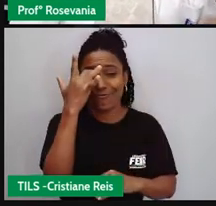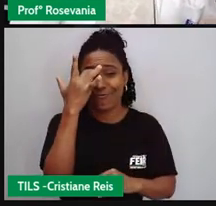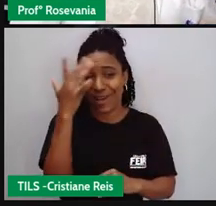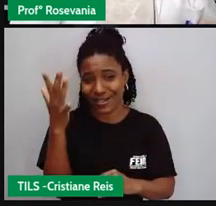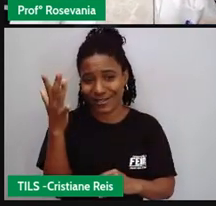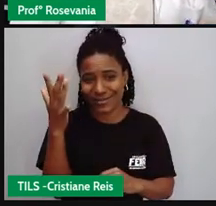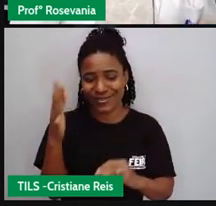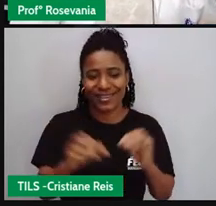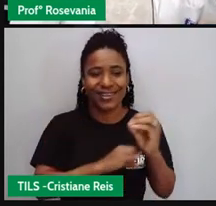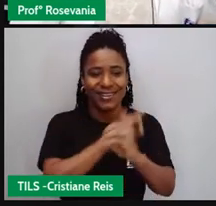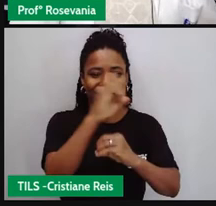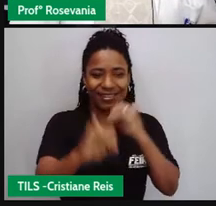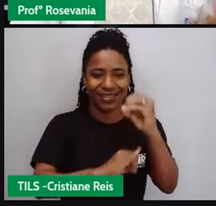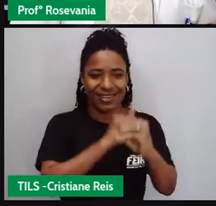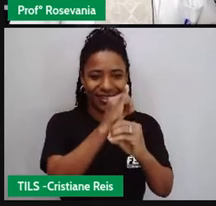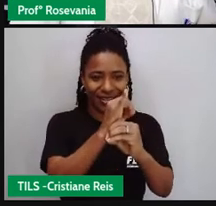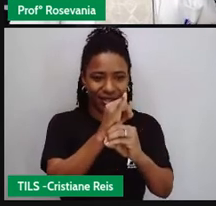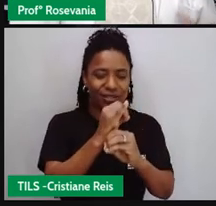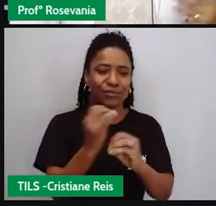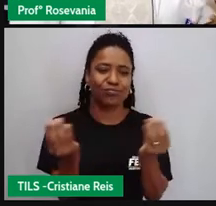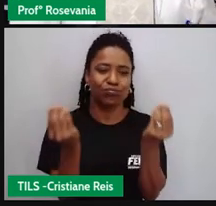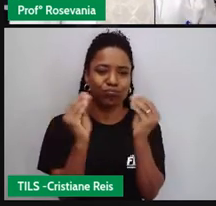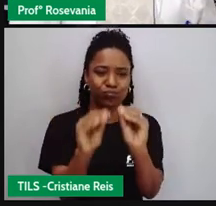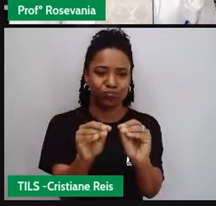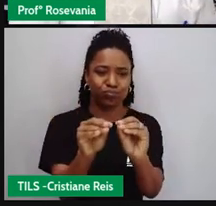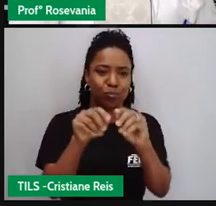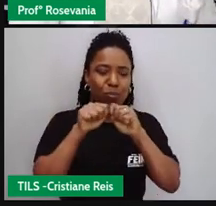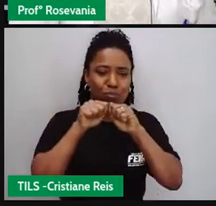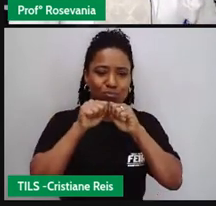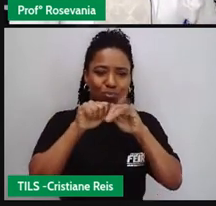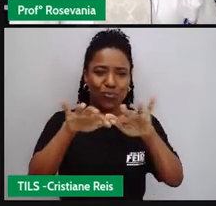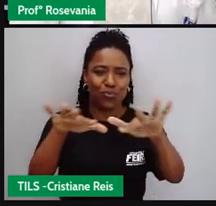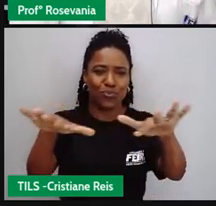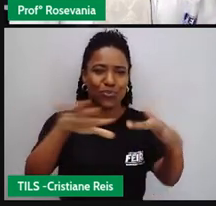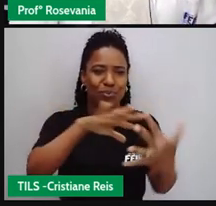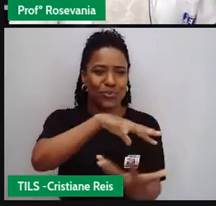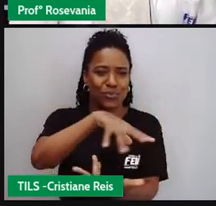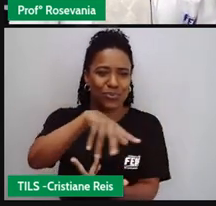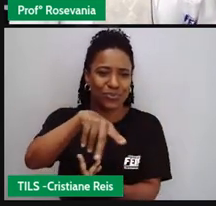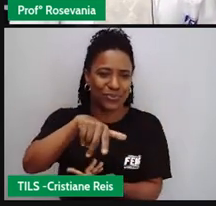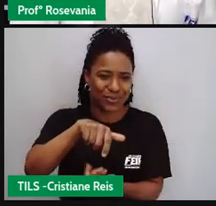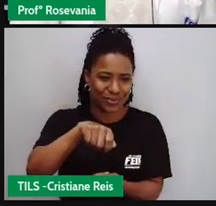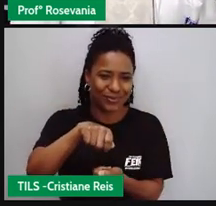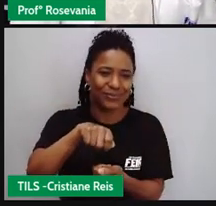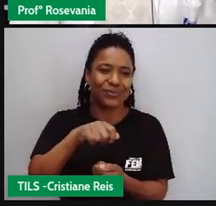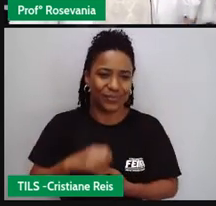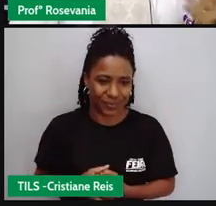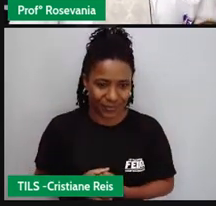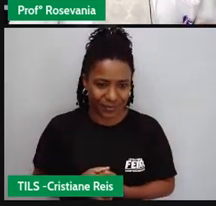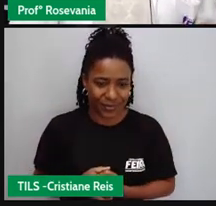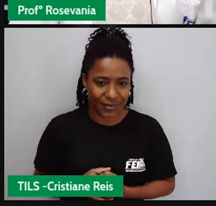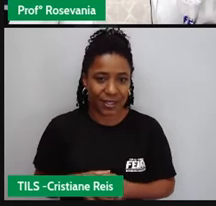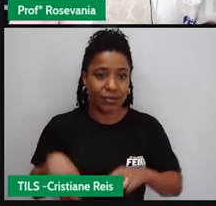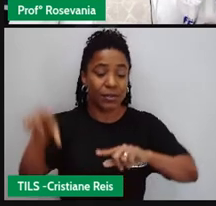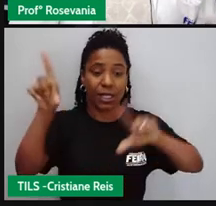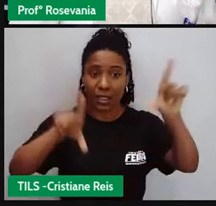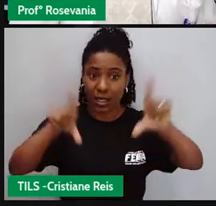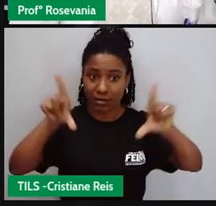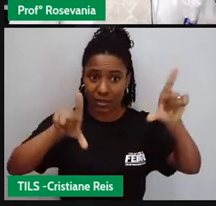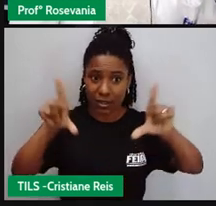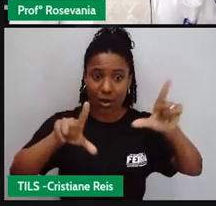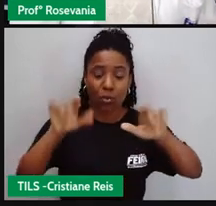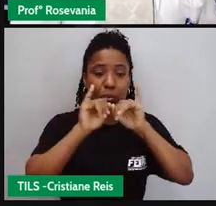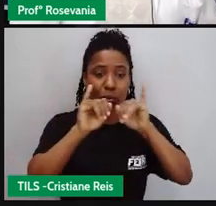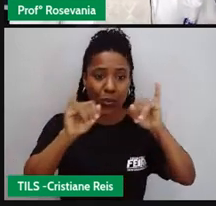produto viaja o mundo quase todo boto na TV viaja o mundo quase todo e claro que ainda continuou se botando no jornal